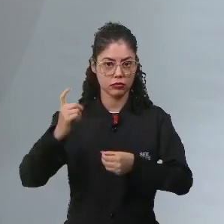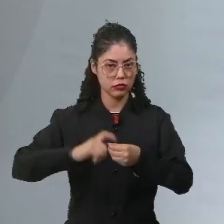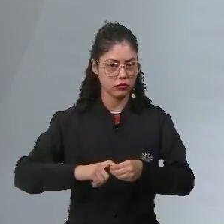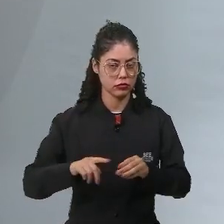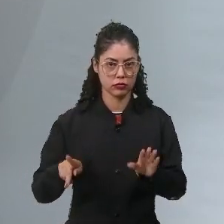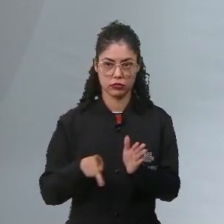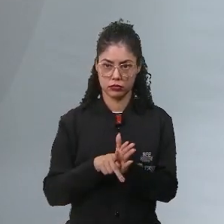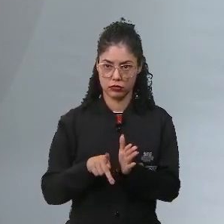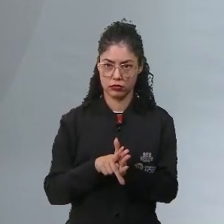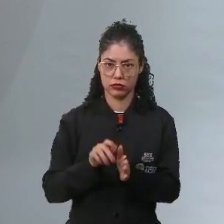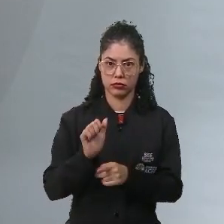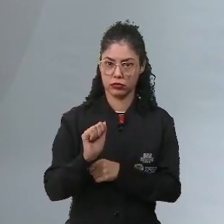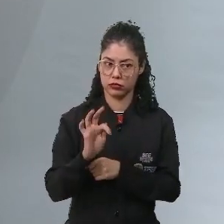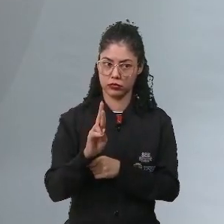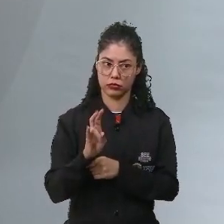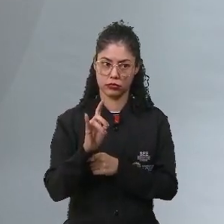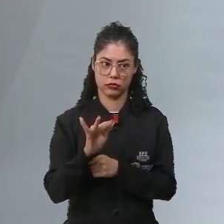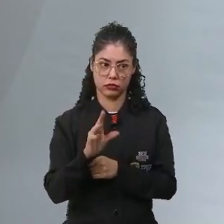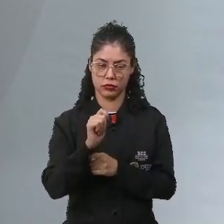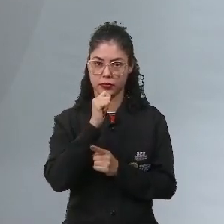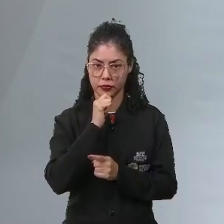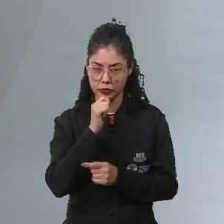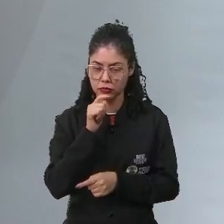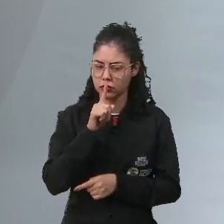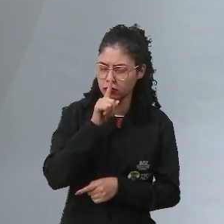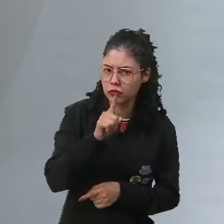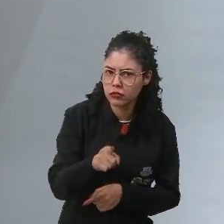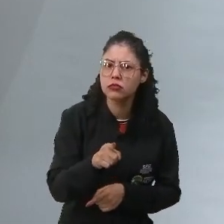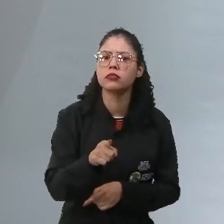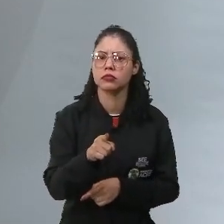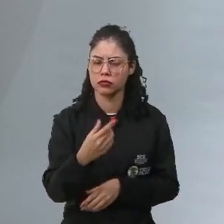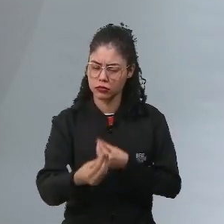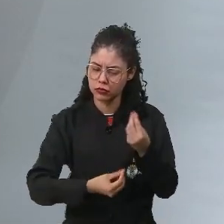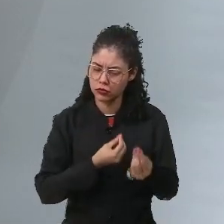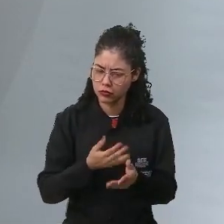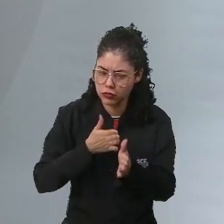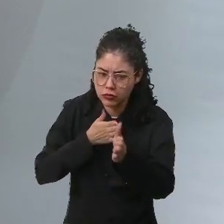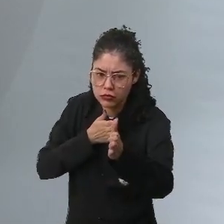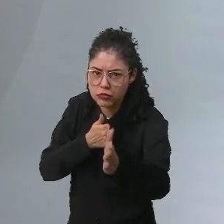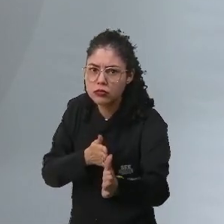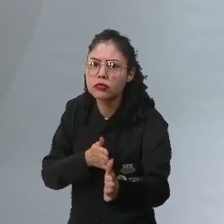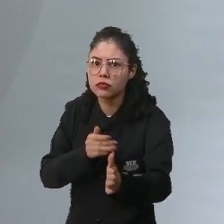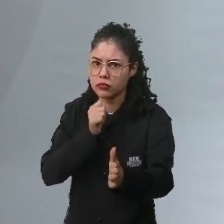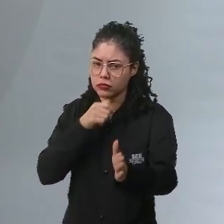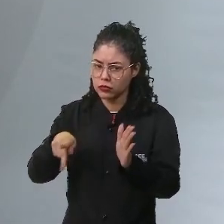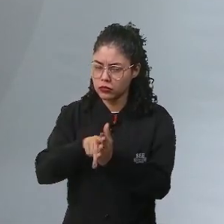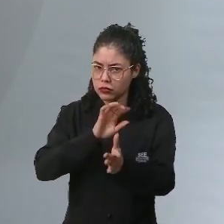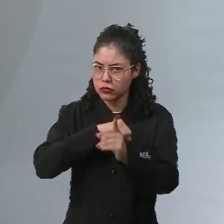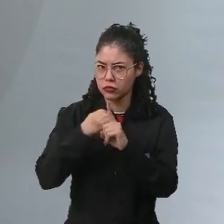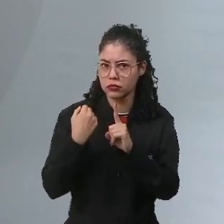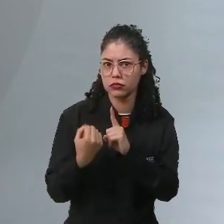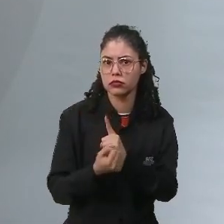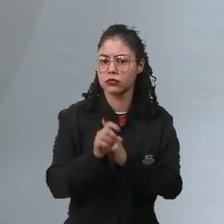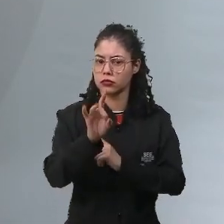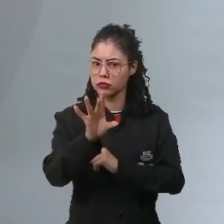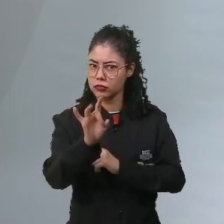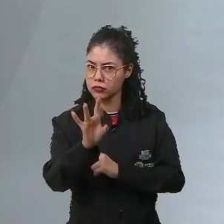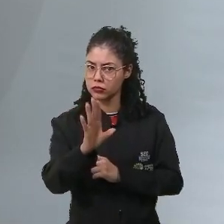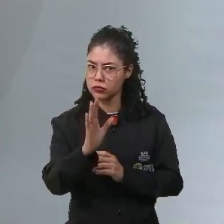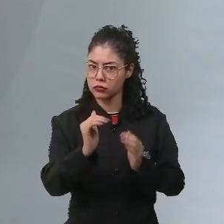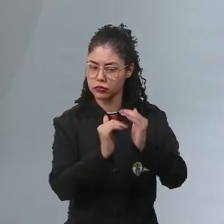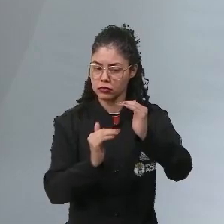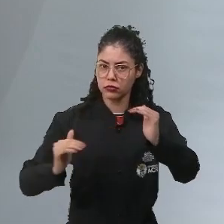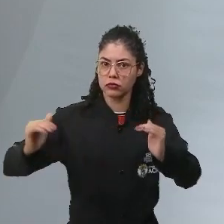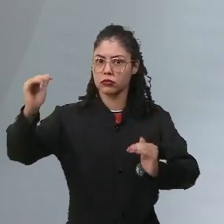absolutismo, quem julgava, quem determinava como seria conduzido ali todo o processo dentro da sociedade, era somente as classes